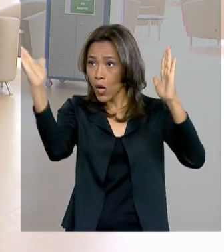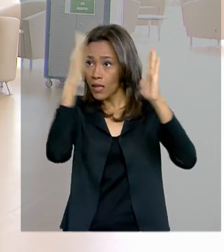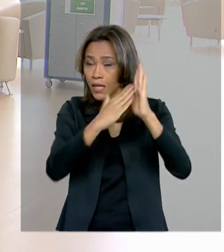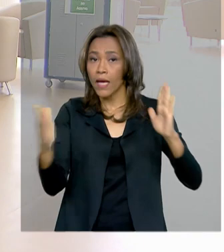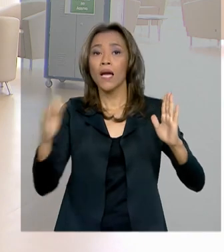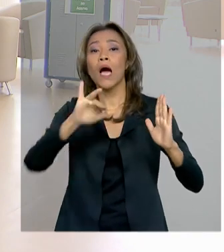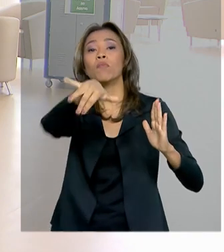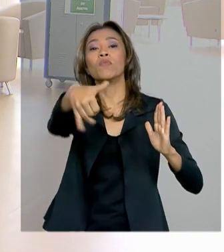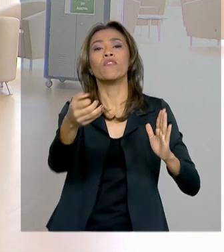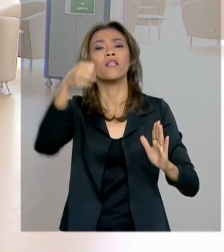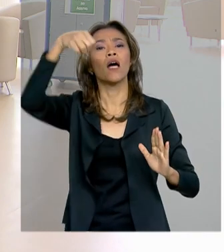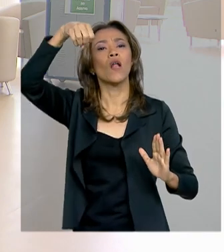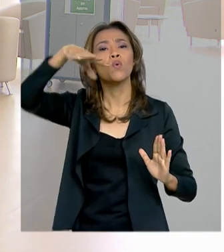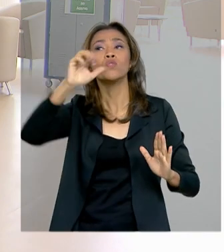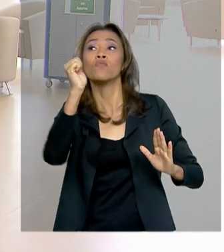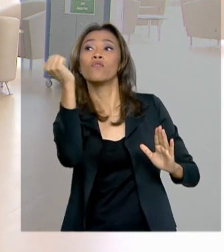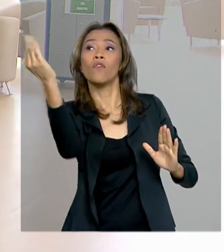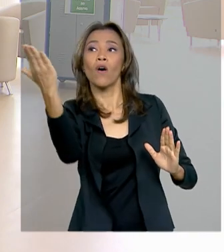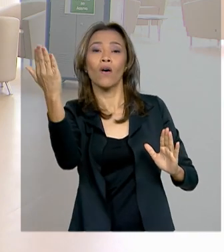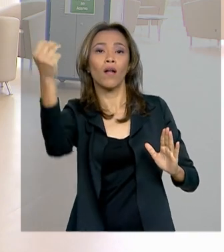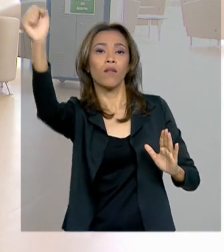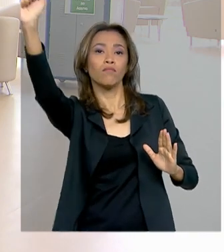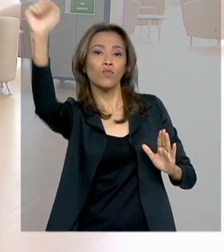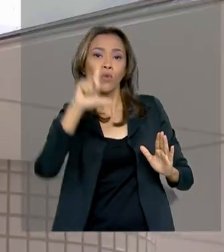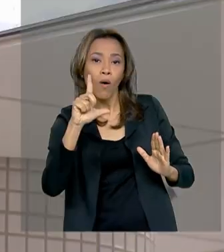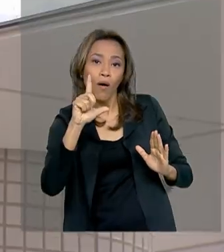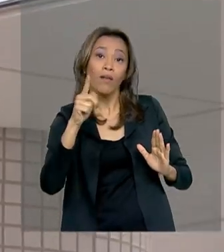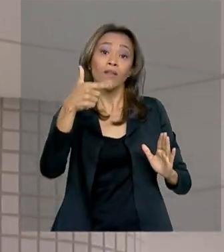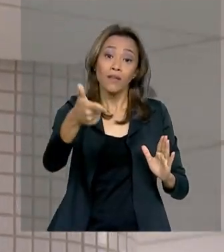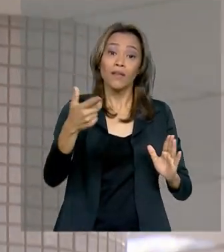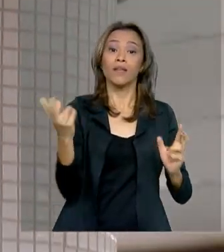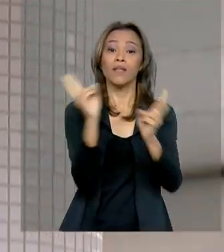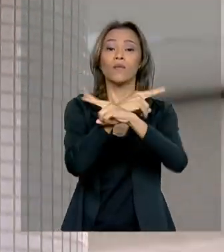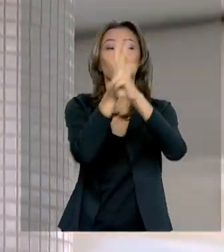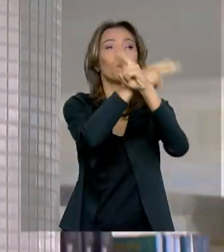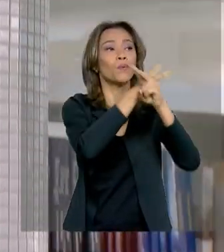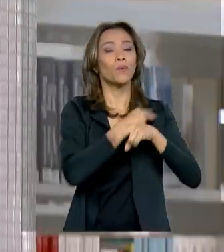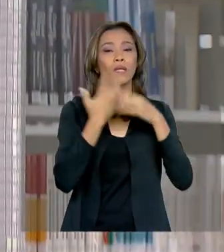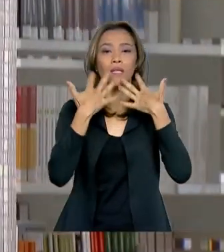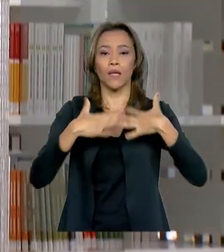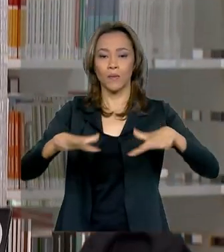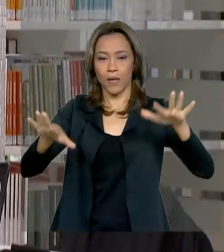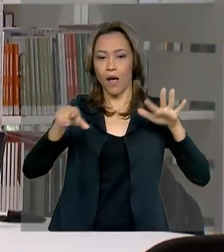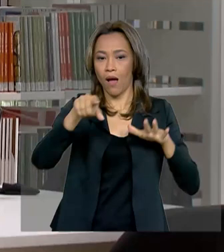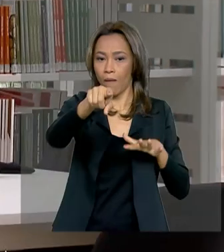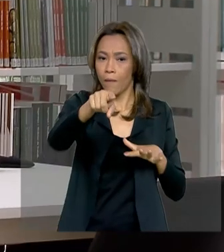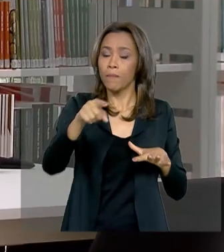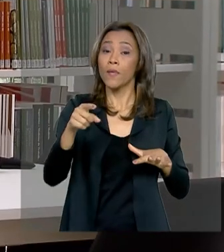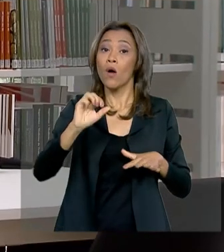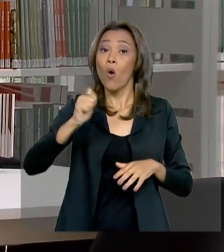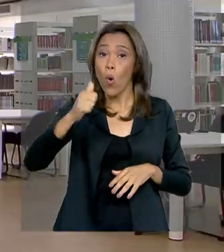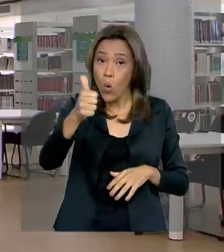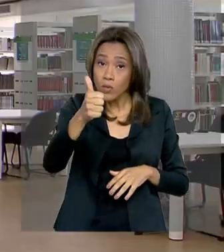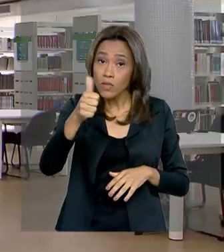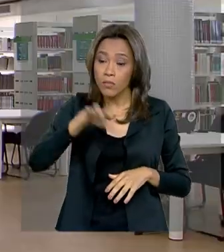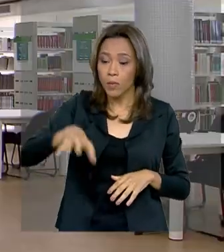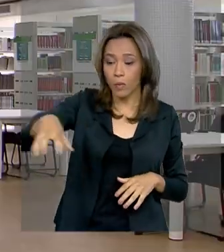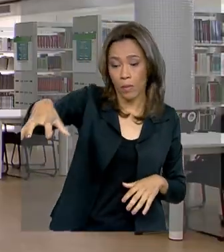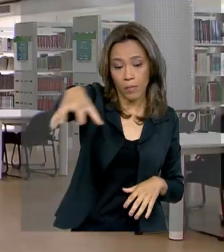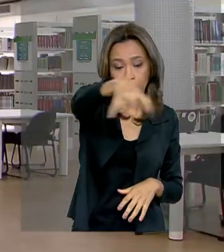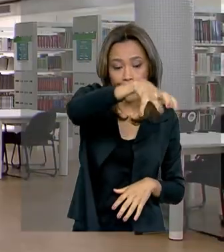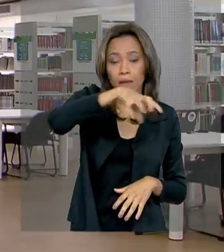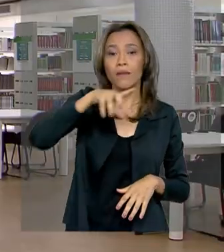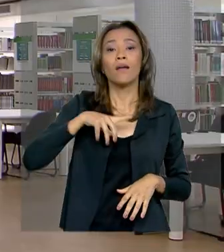luz lá de fora e privilegiam a ventilação natural. Ainda assim, juntas, as 11 unidades acumulam